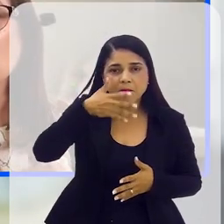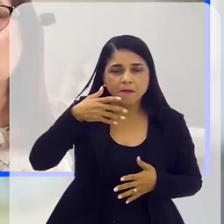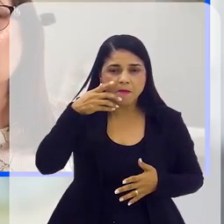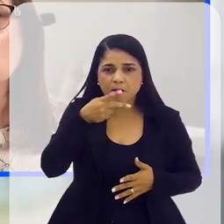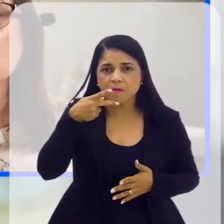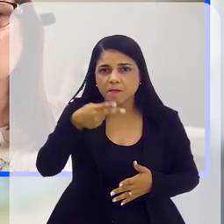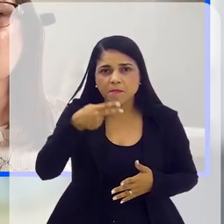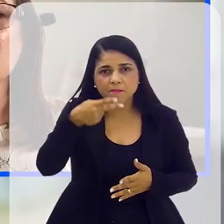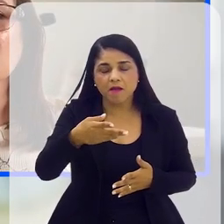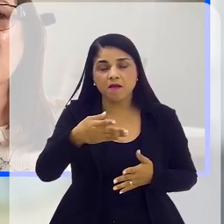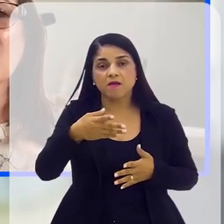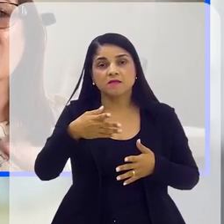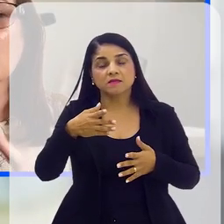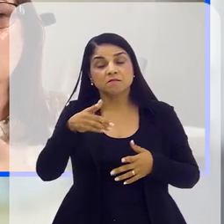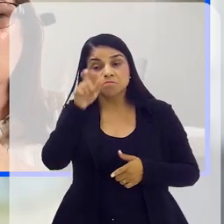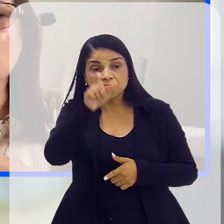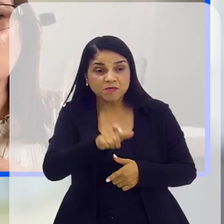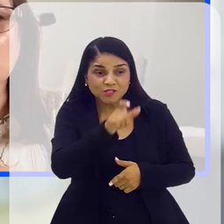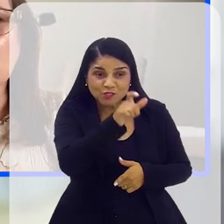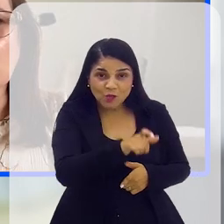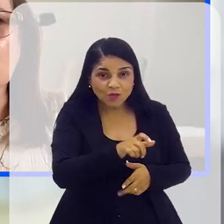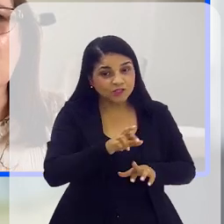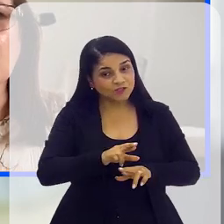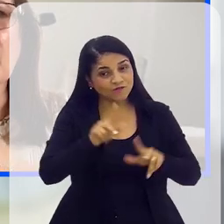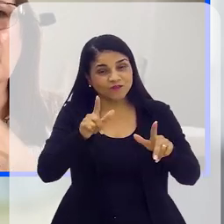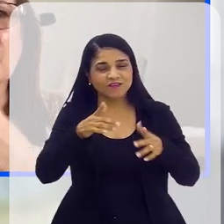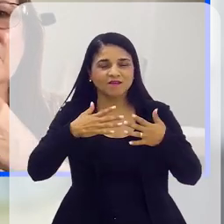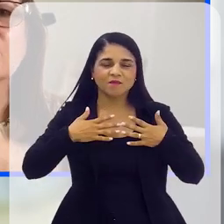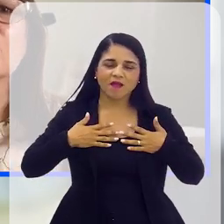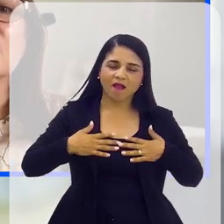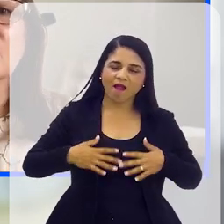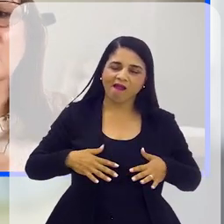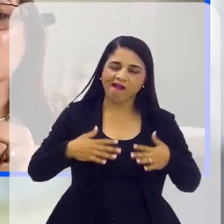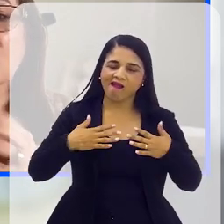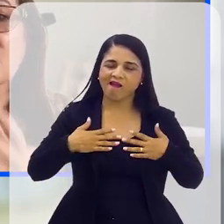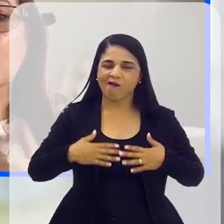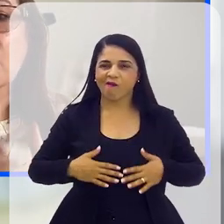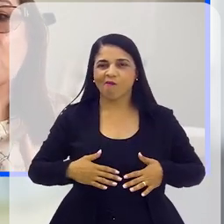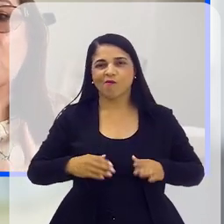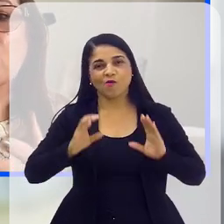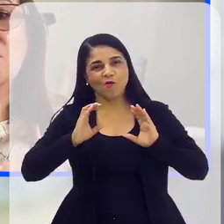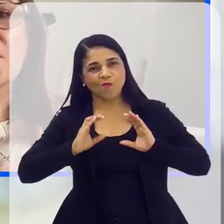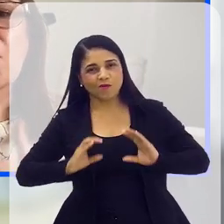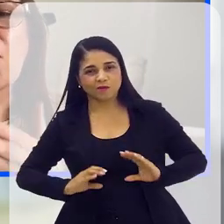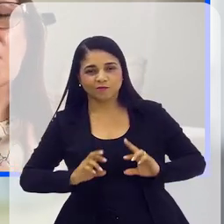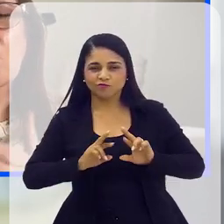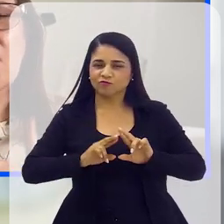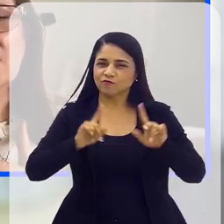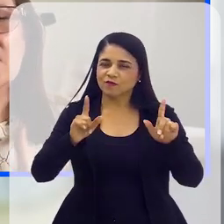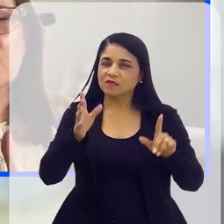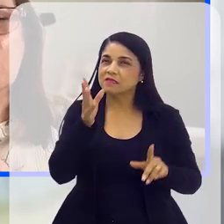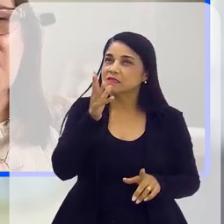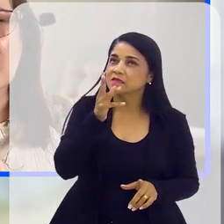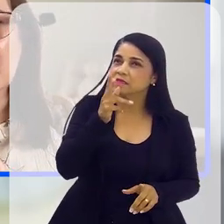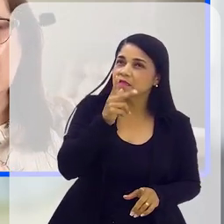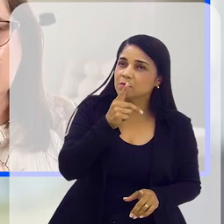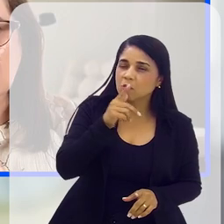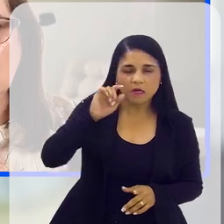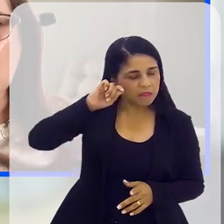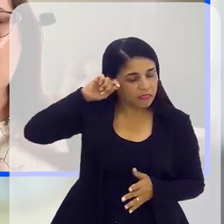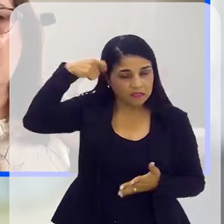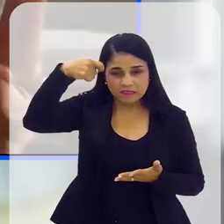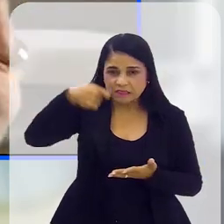já são mais tranquilas, tem um outro tipo de temperamento, já são pessoas que demoram mais a tomar